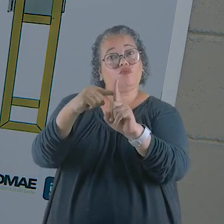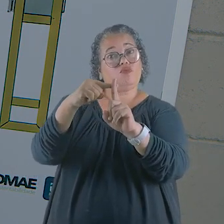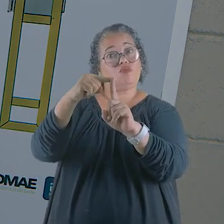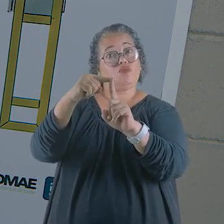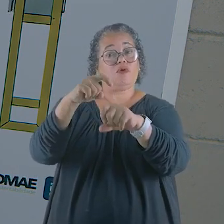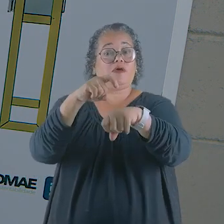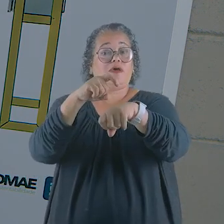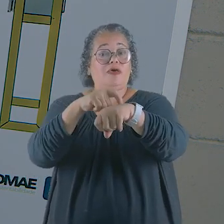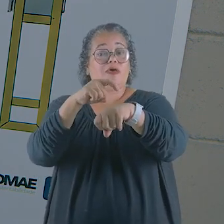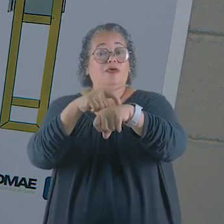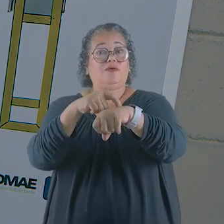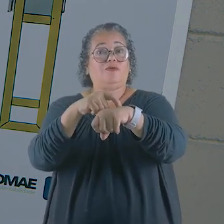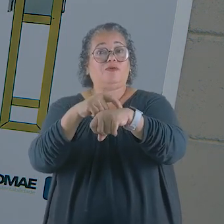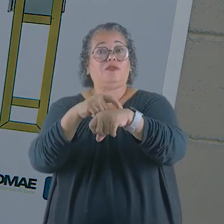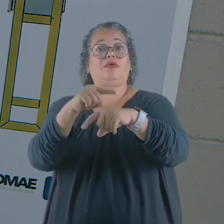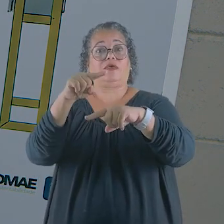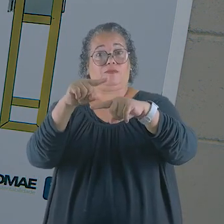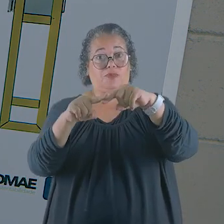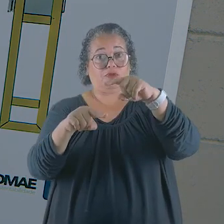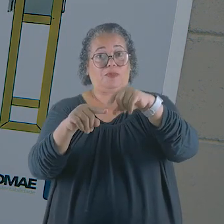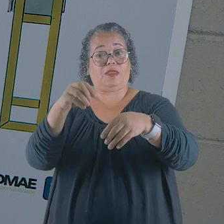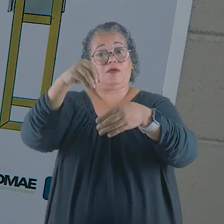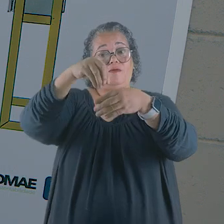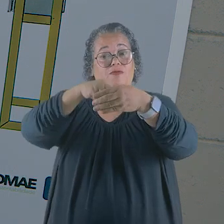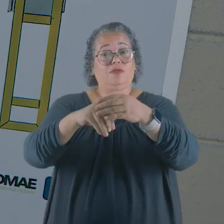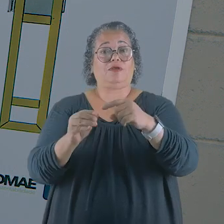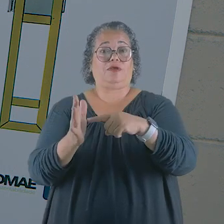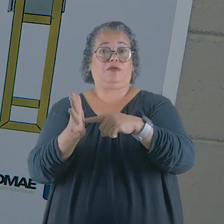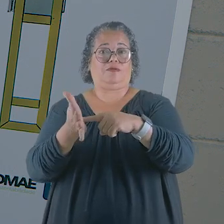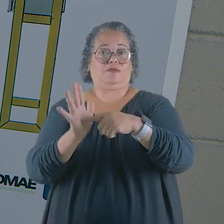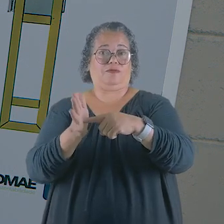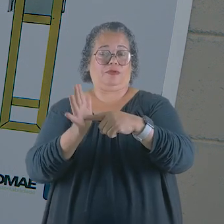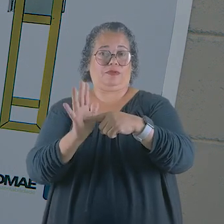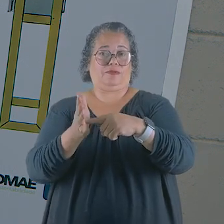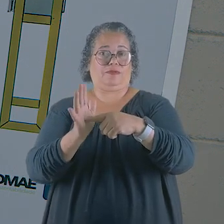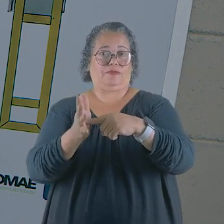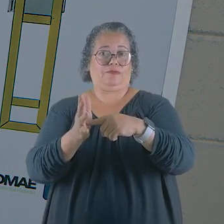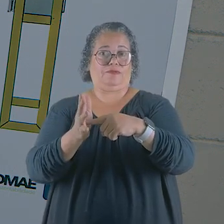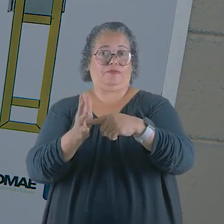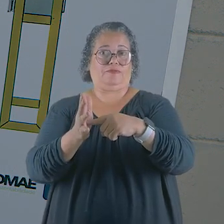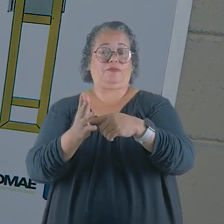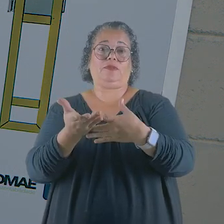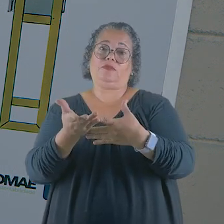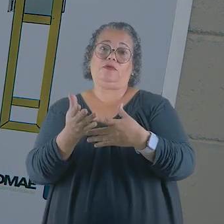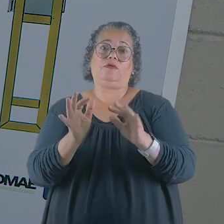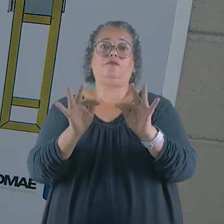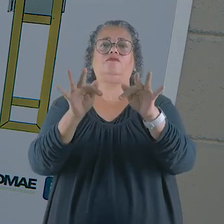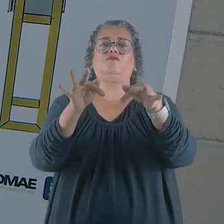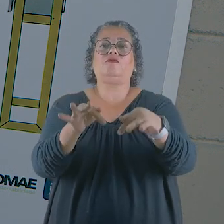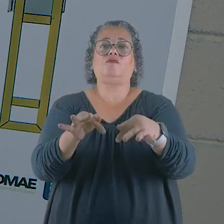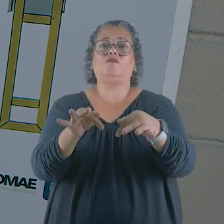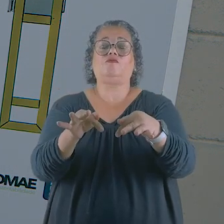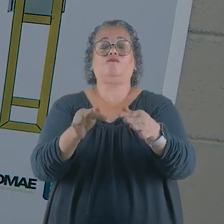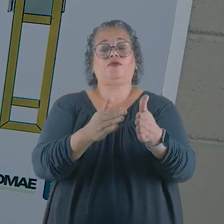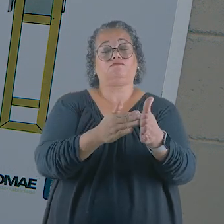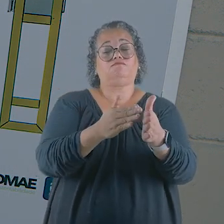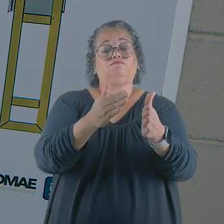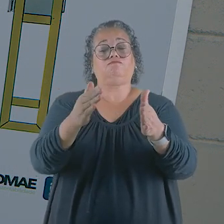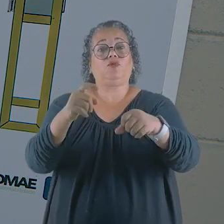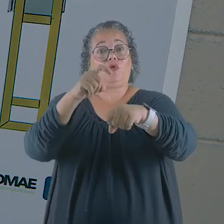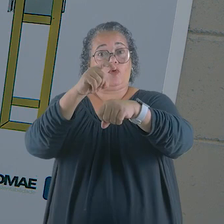e o tempo de permanência desse material no interior do reator. Após definidos esses tempos